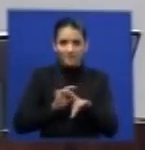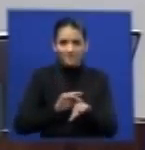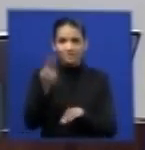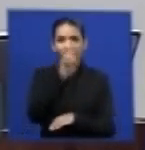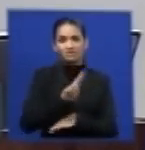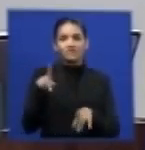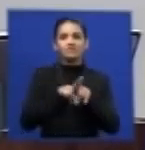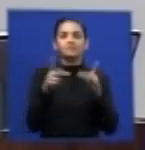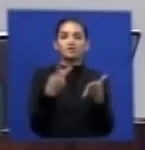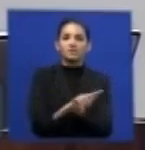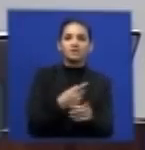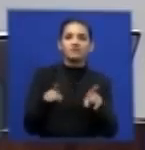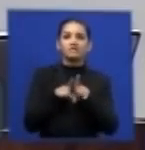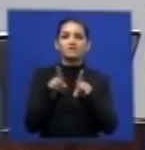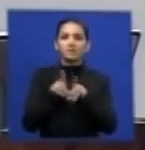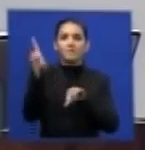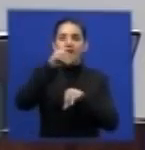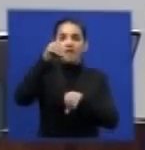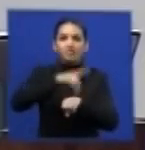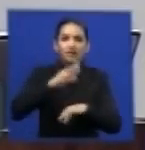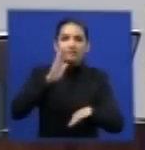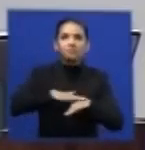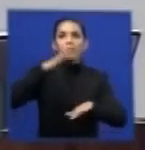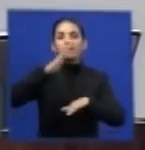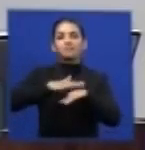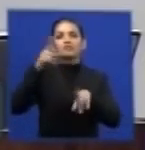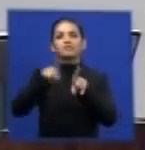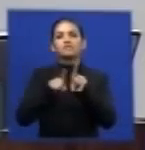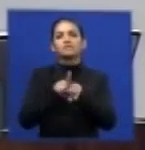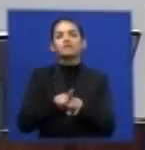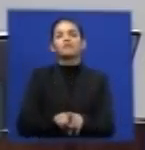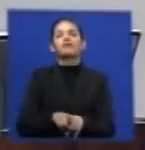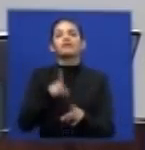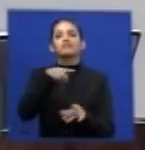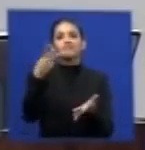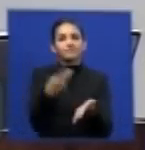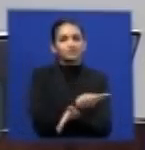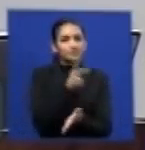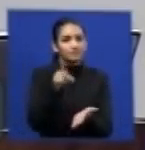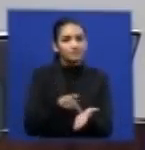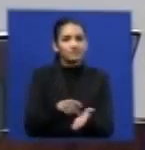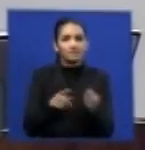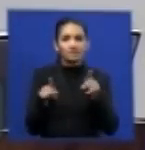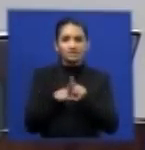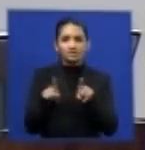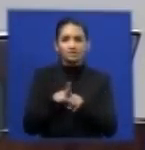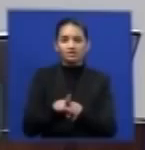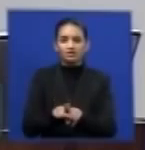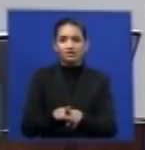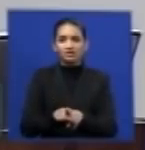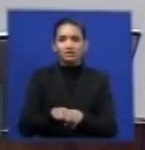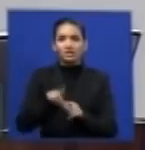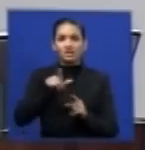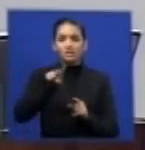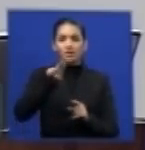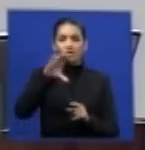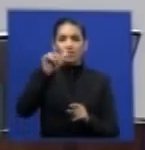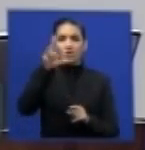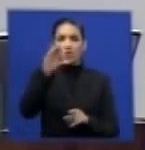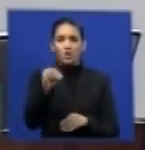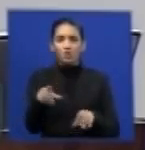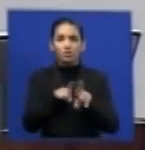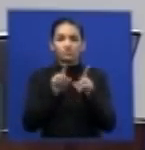proliferação da dengue é uma realidade os altos lucros decorrentes da importação de pneus usados e mesmo os